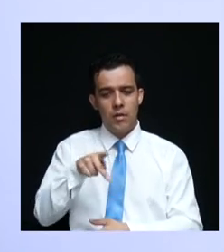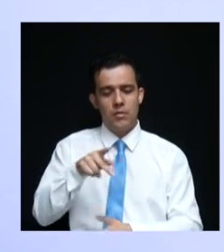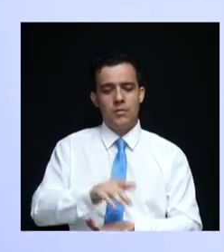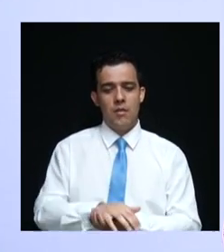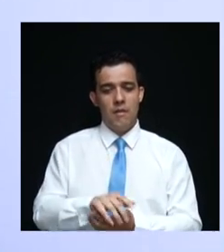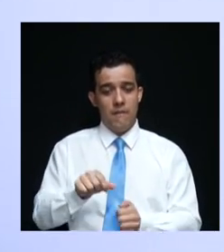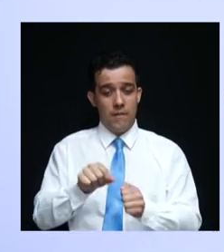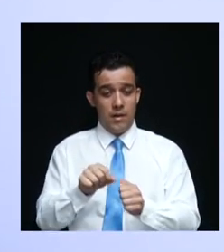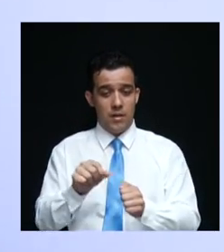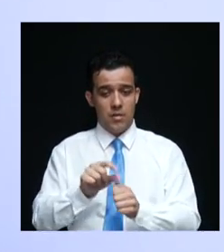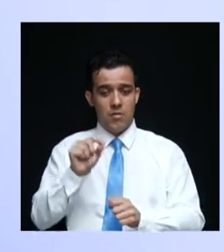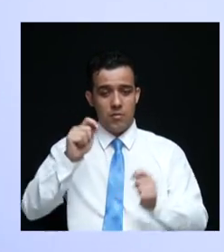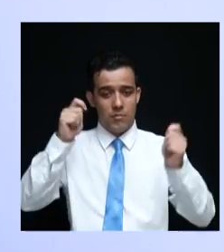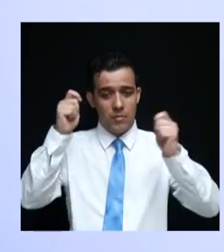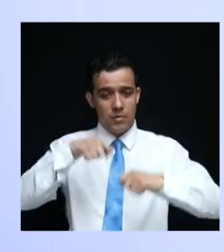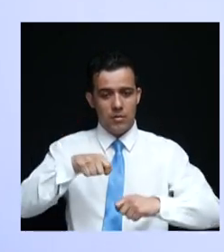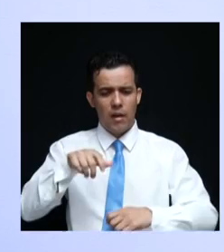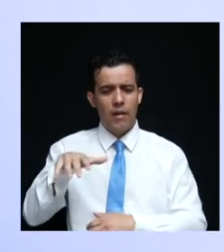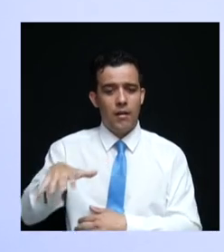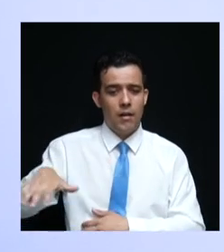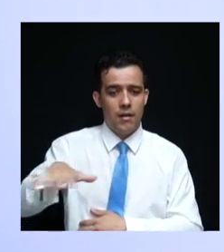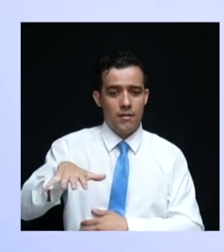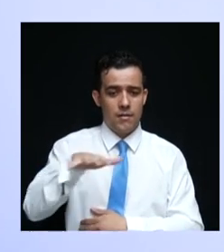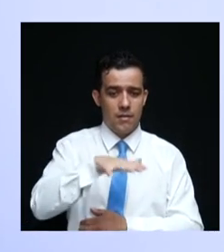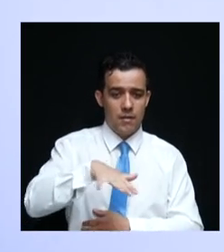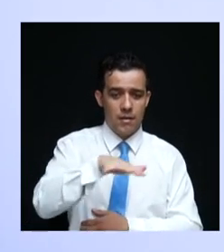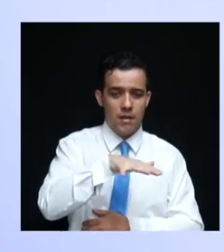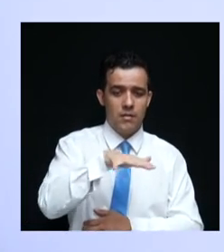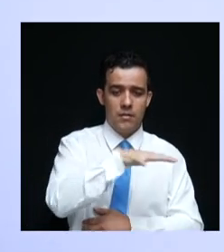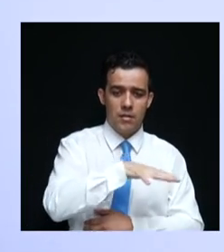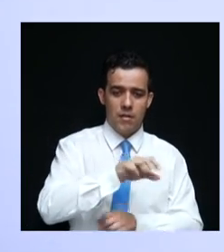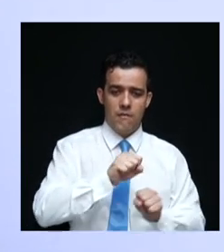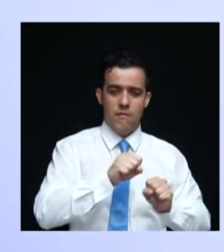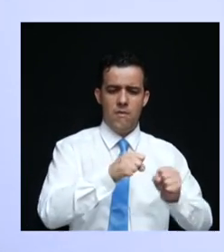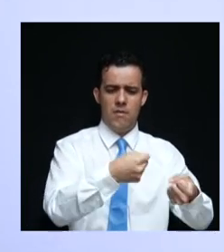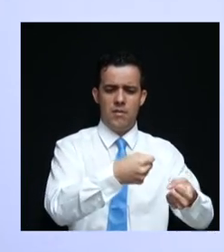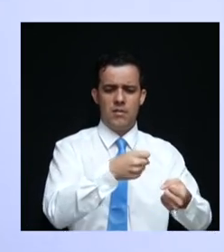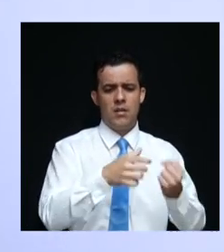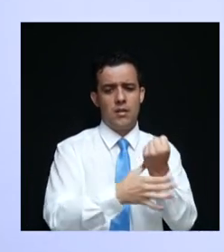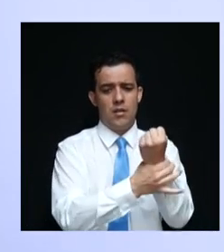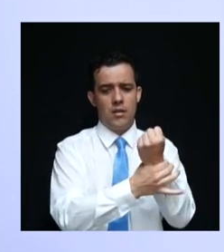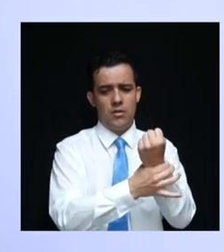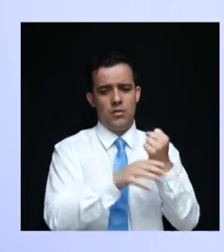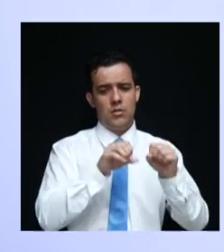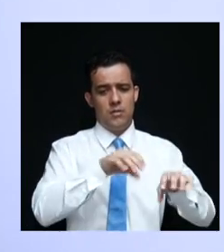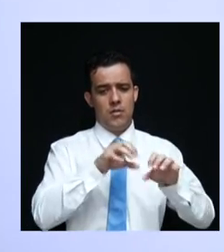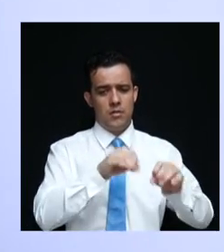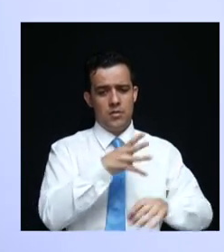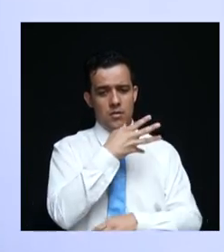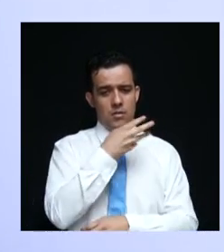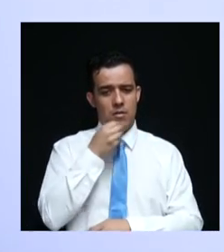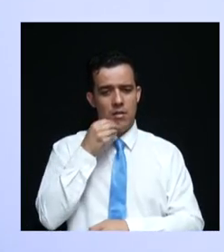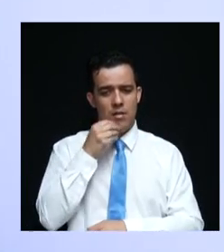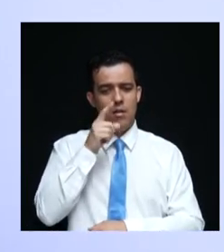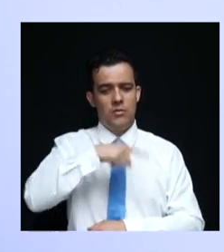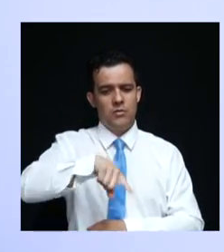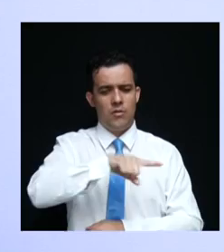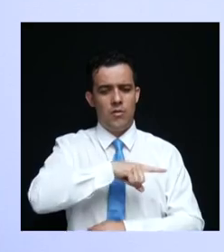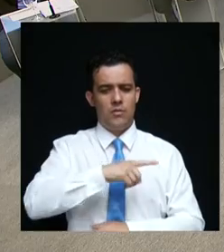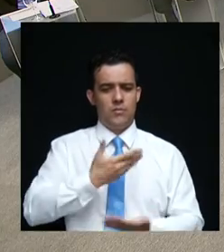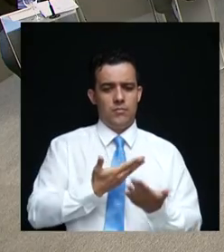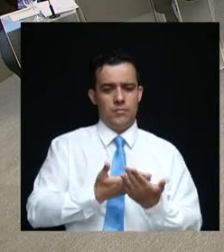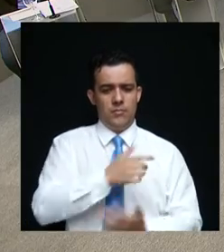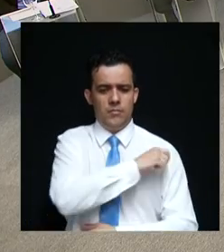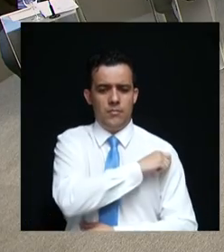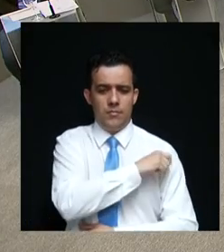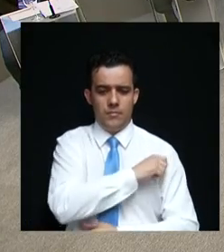possamos ter em cada região os polos fortalecidos, garantindo educação de qualidade para os nossos estudantes.